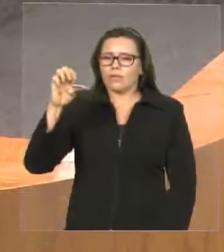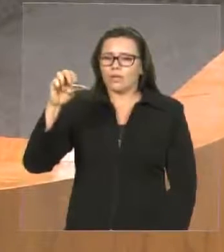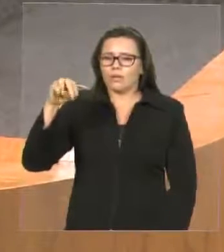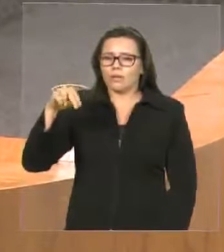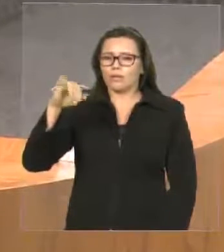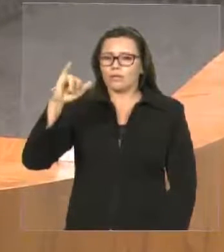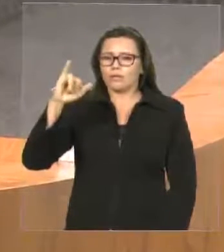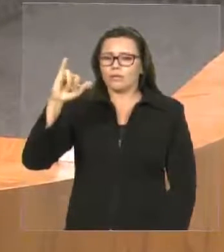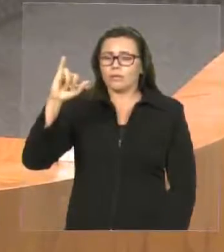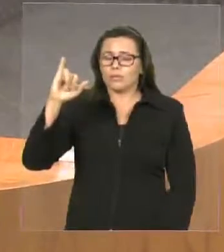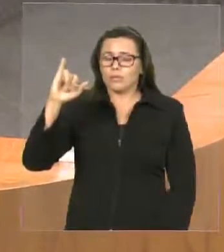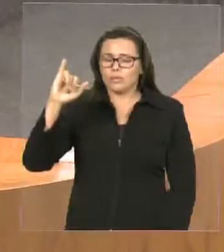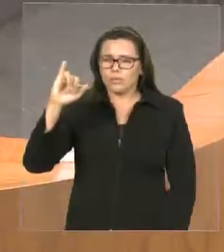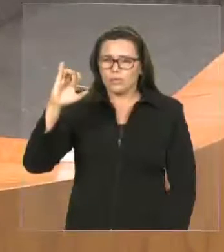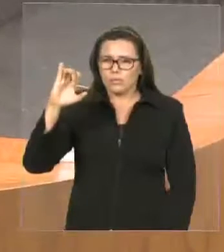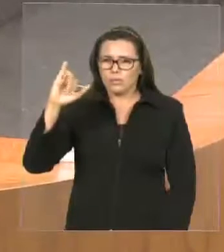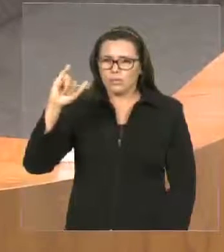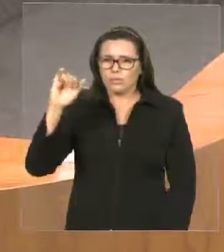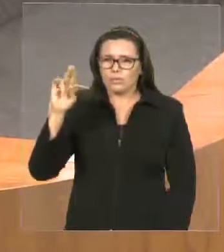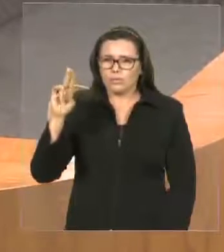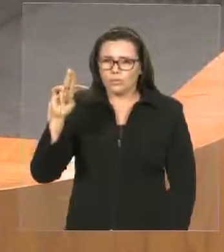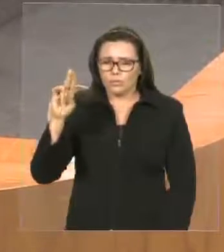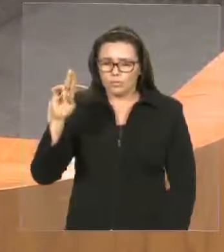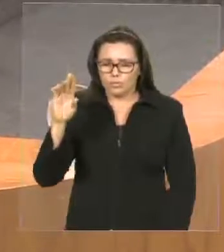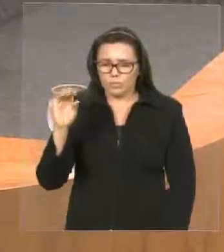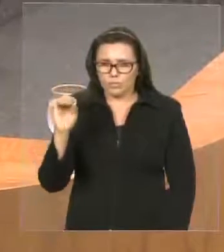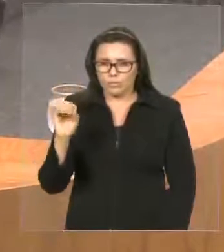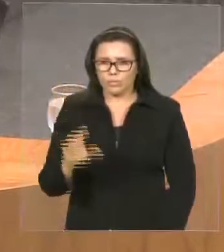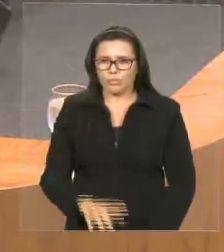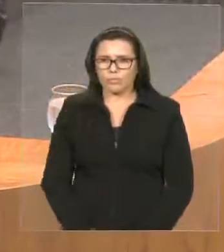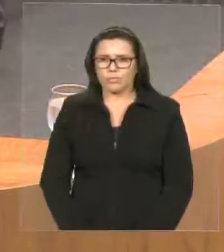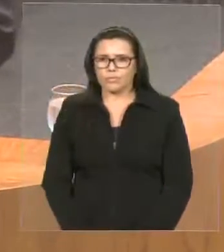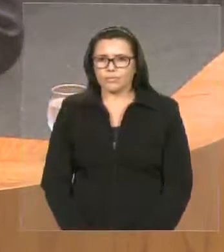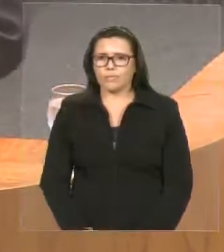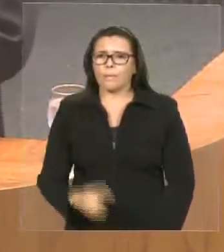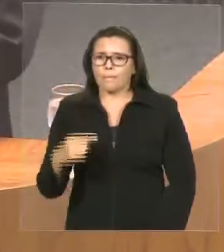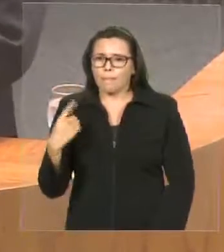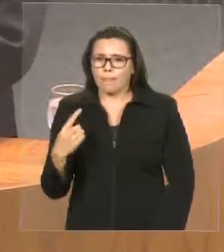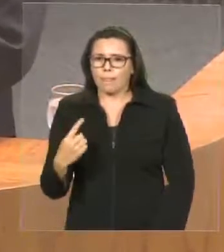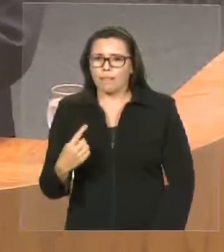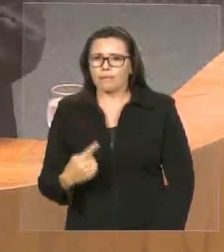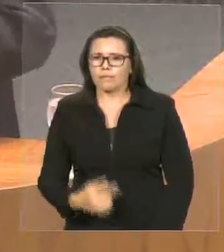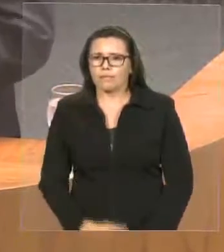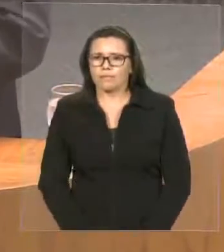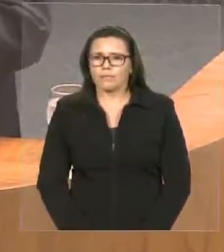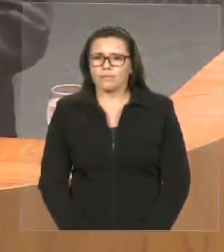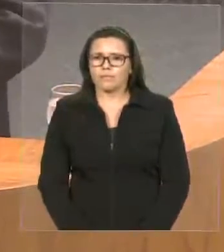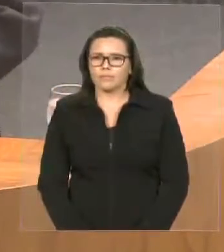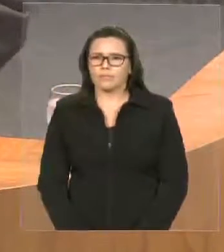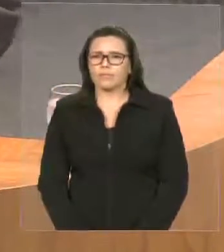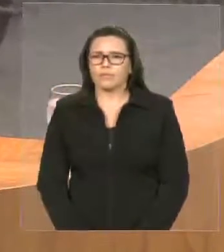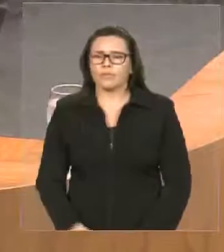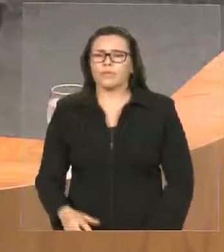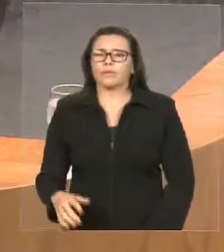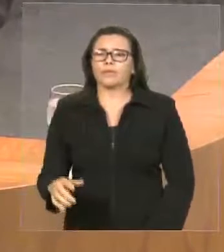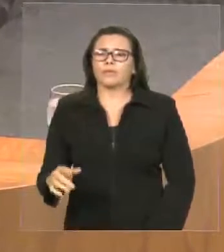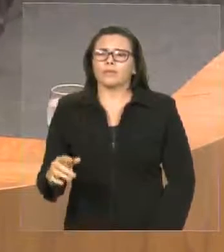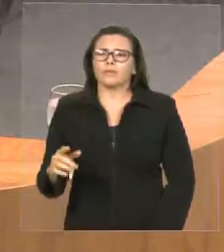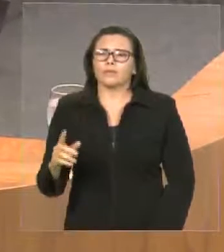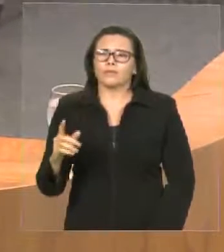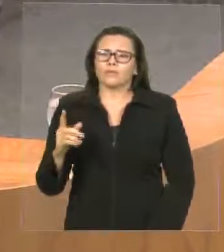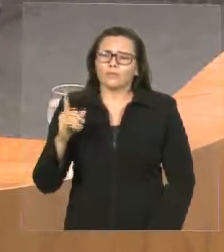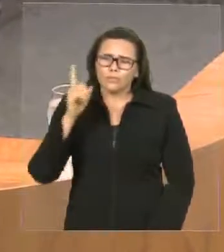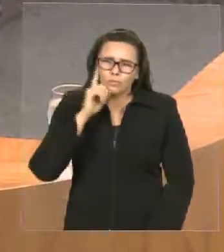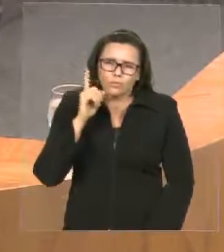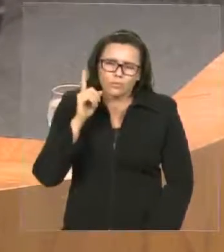São Paulo. E nós ficamos felizes, porque todo ano nós participamos